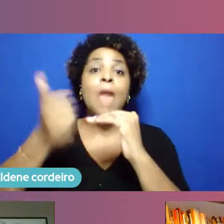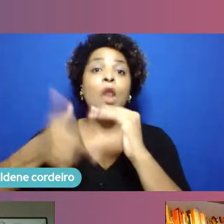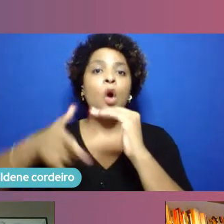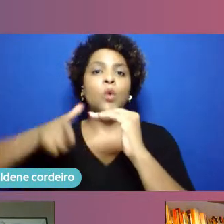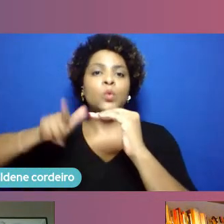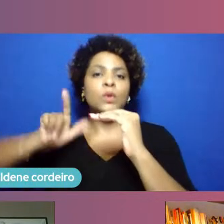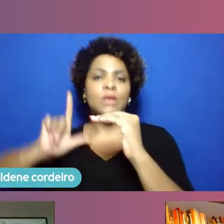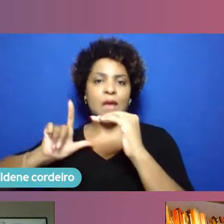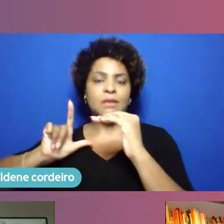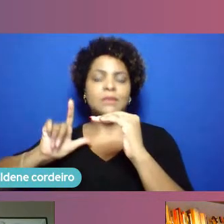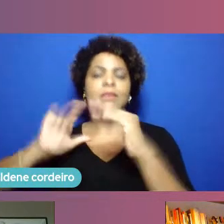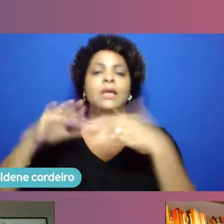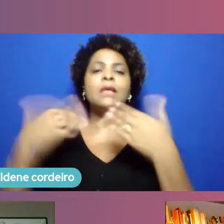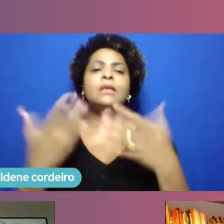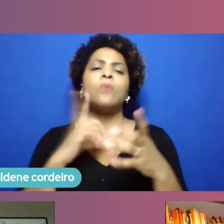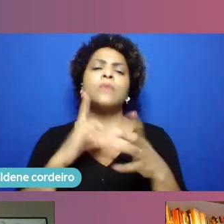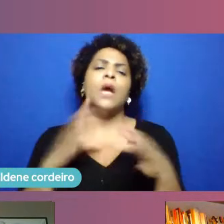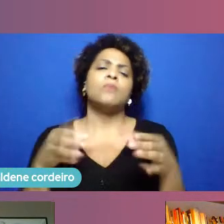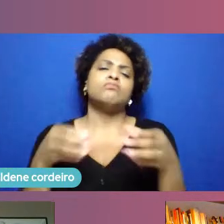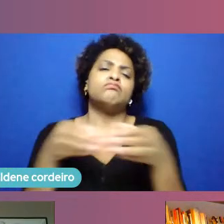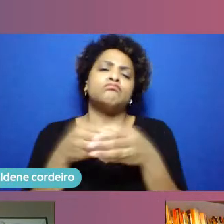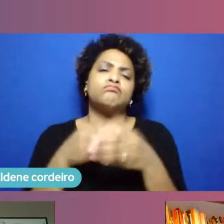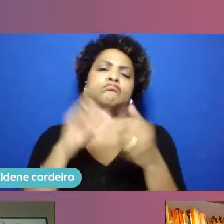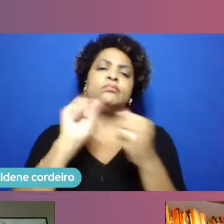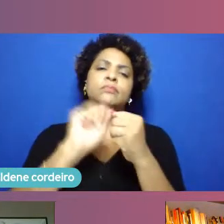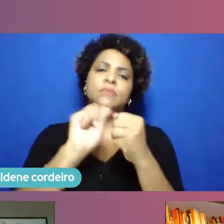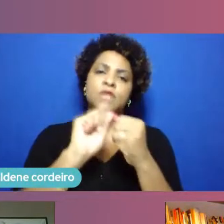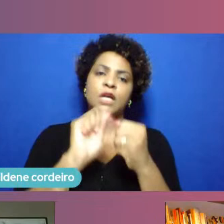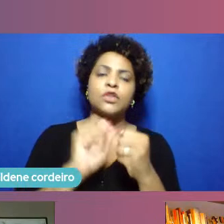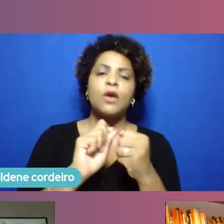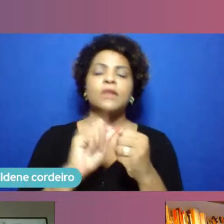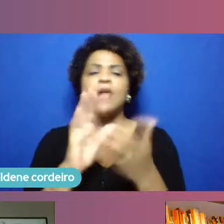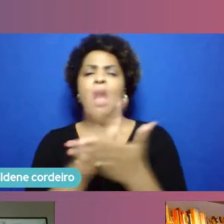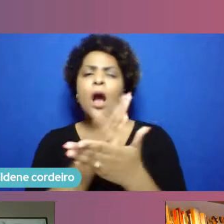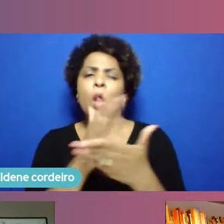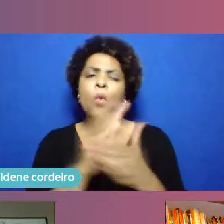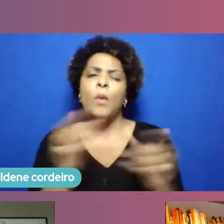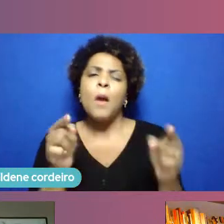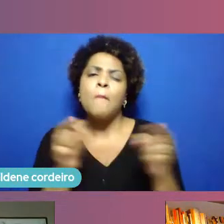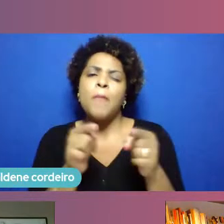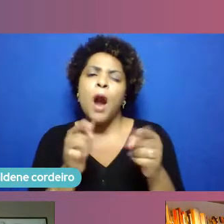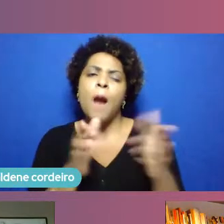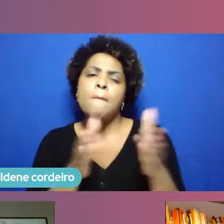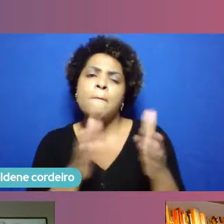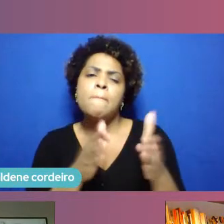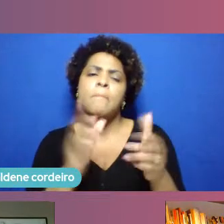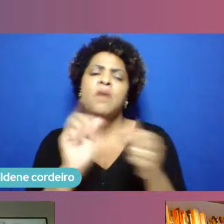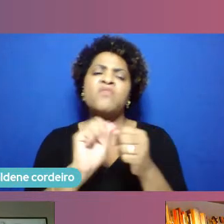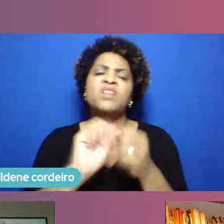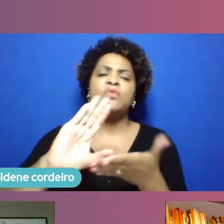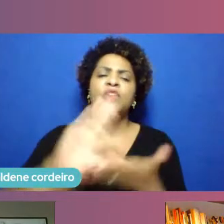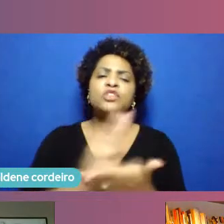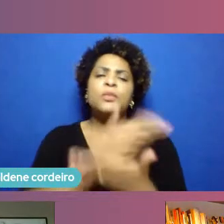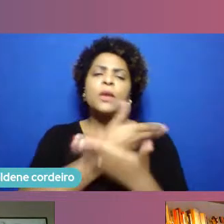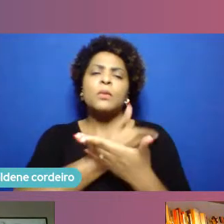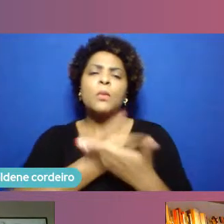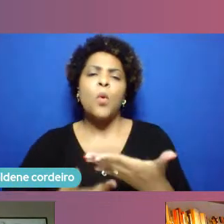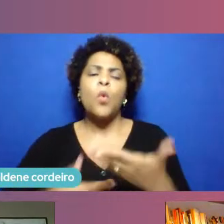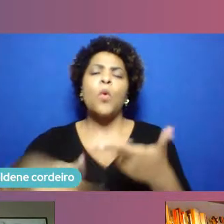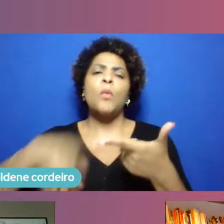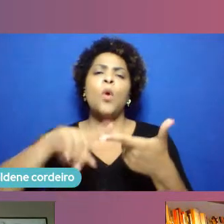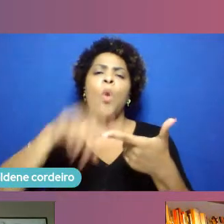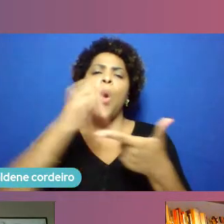ações, algumas com efeitos mais no curto prazo, como ampliação de investimentos públicos e obras no setor privado,